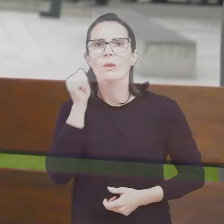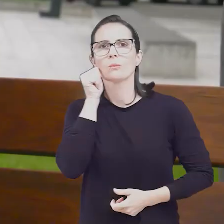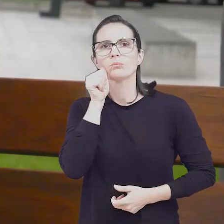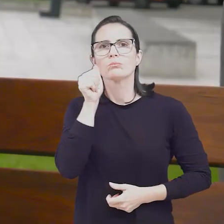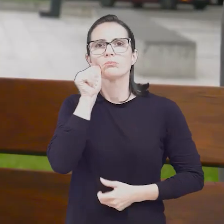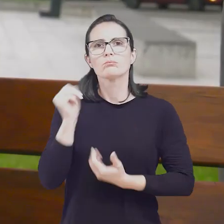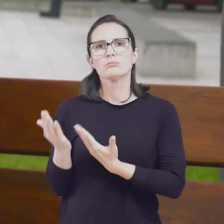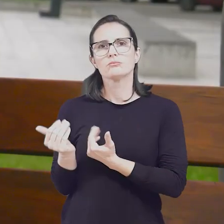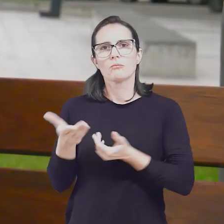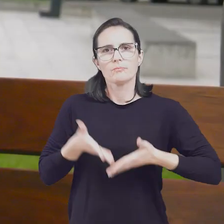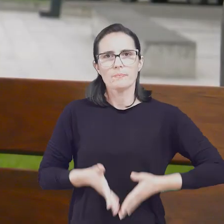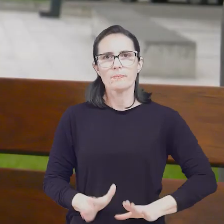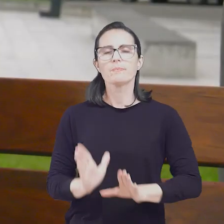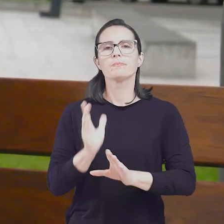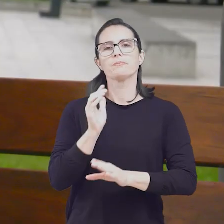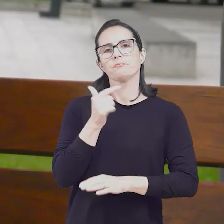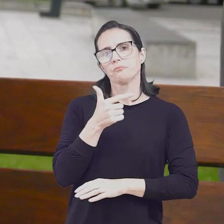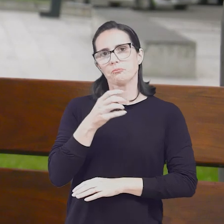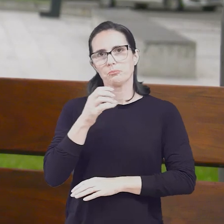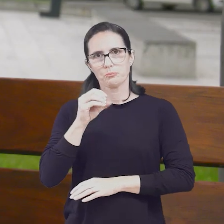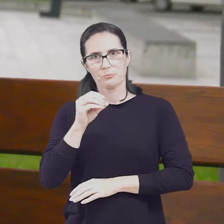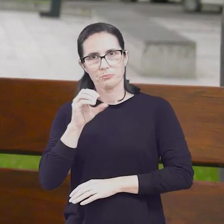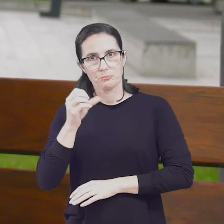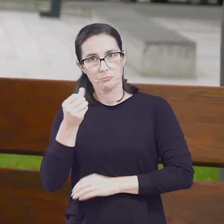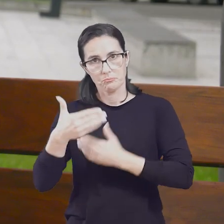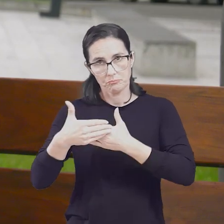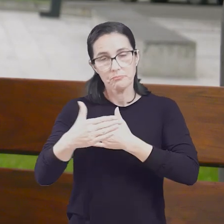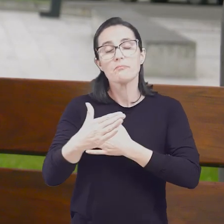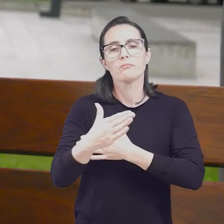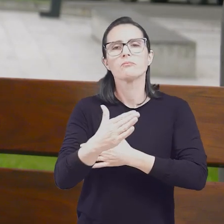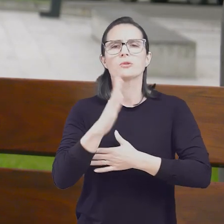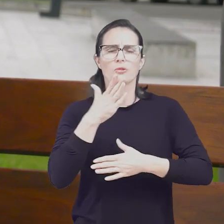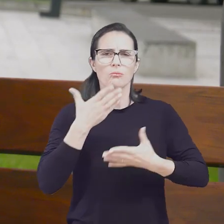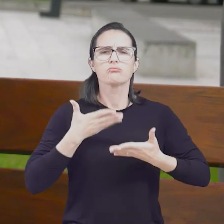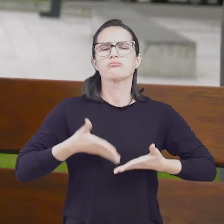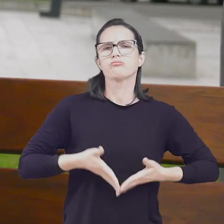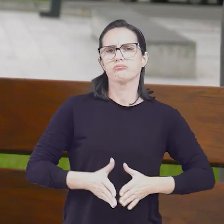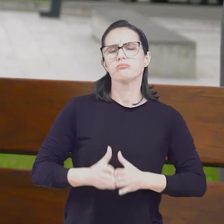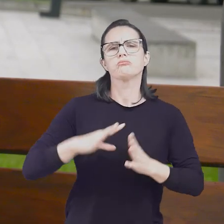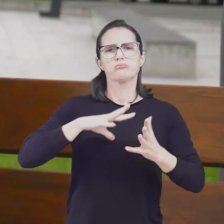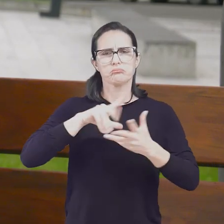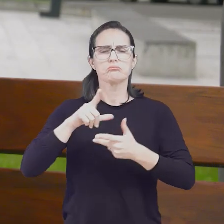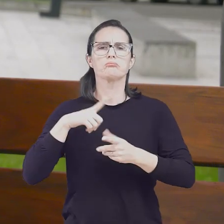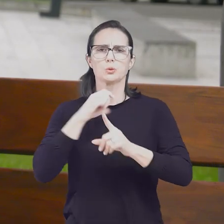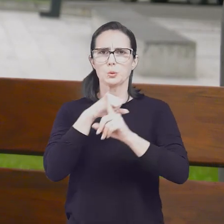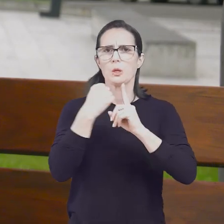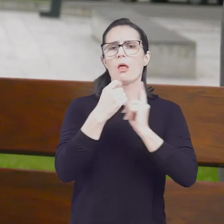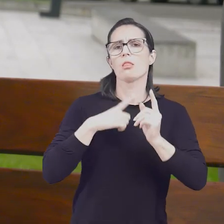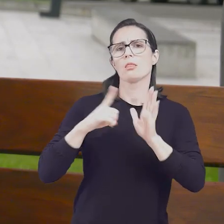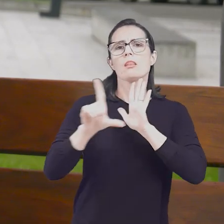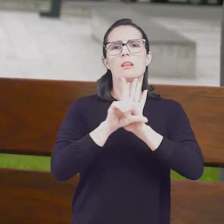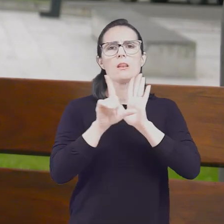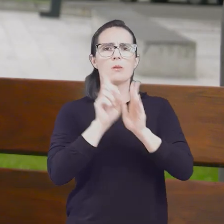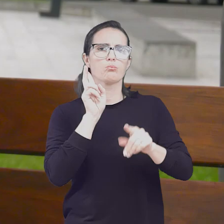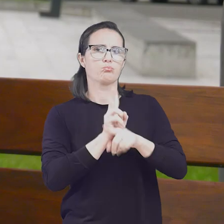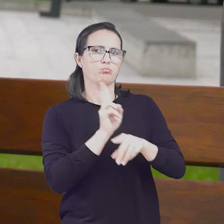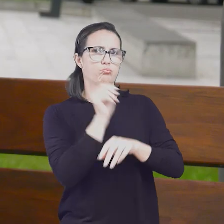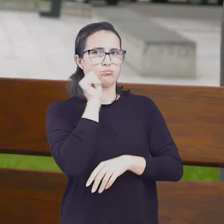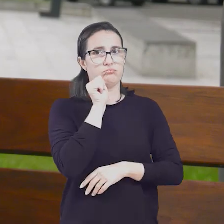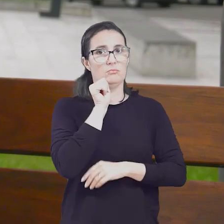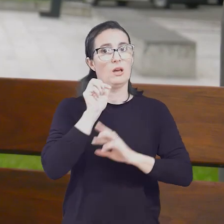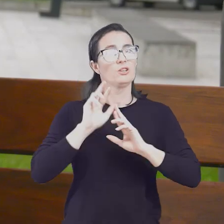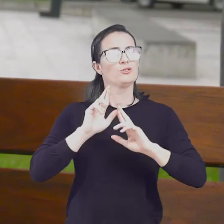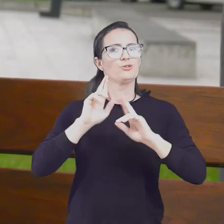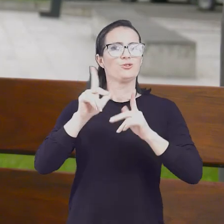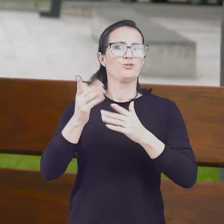As jovens que nasceram em 2006 já encontraram um contexto em que há uma legislação protetiva, muito diferente